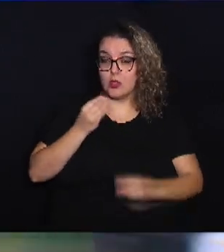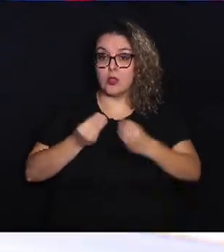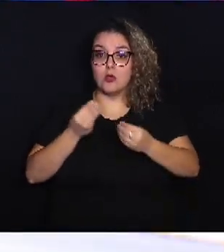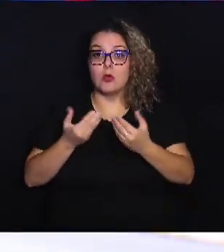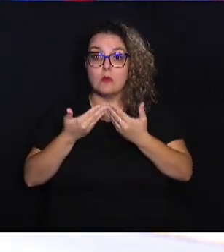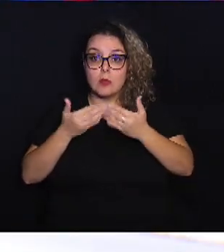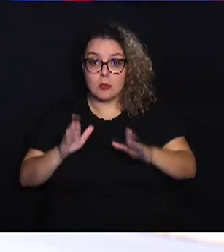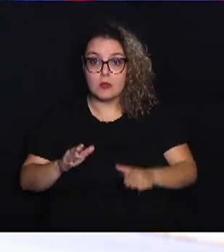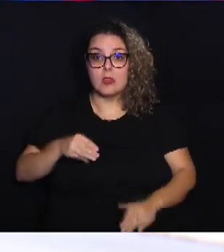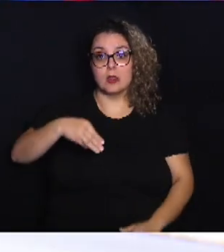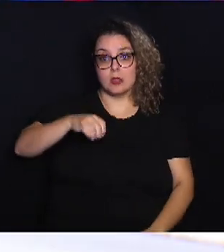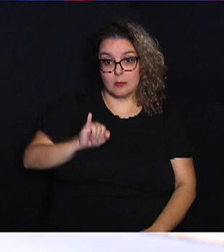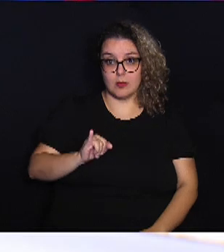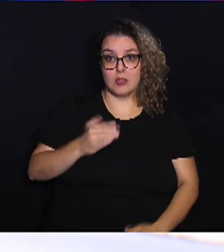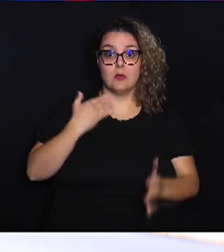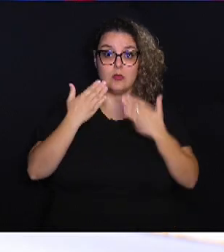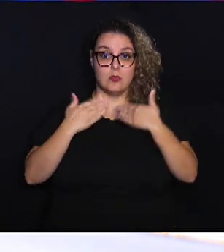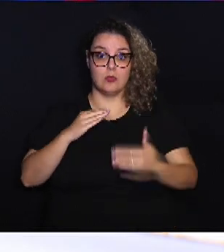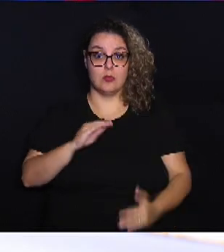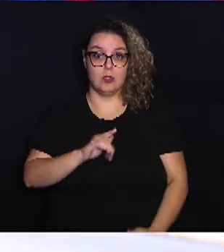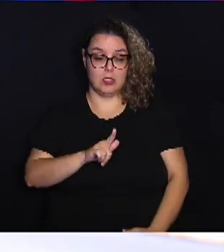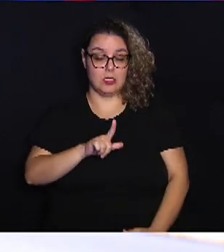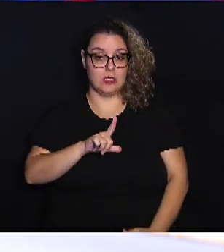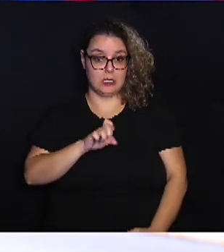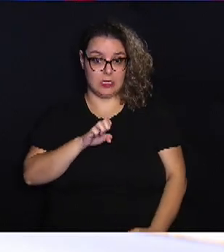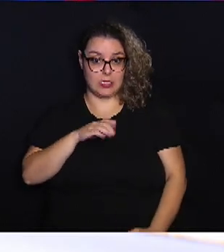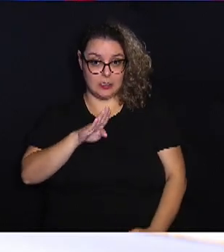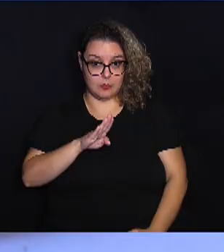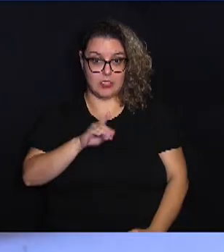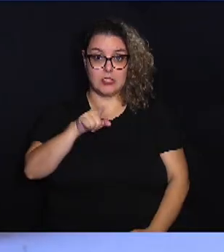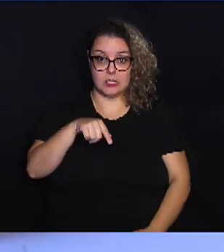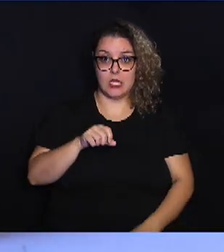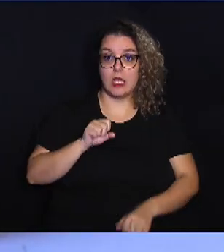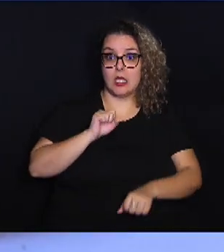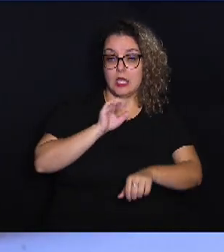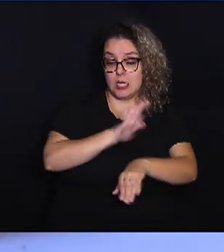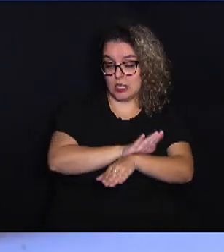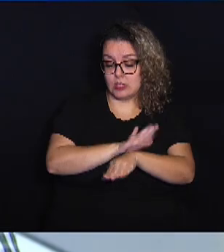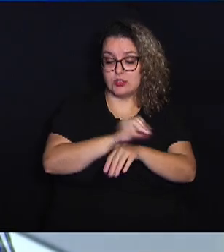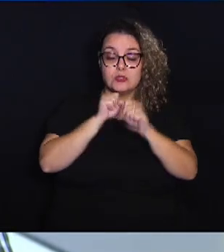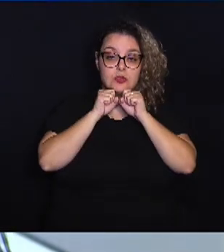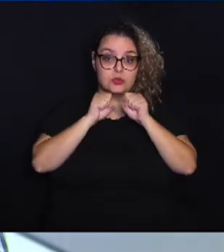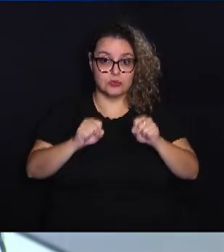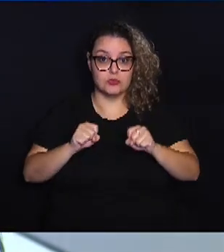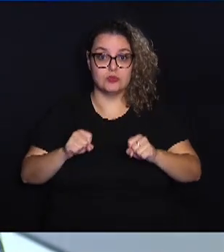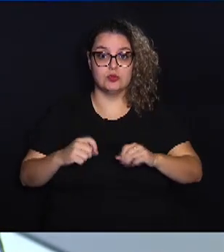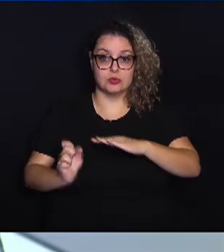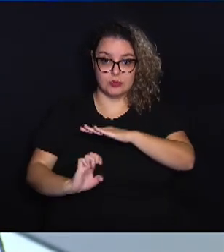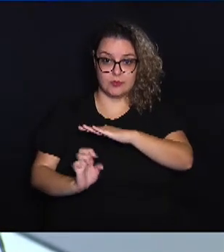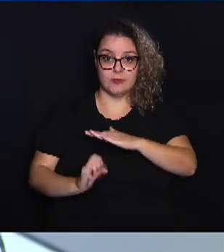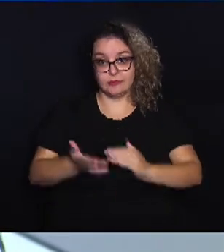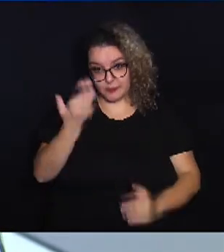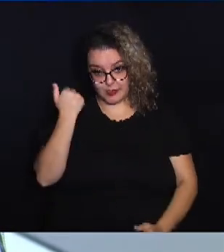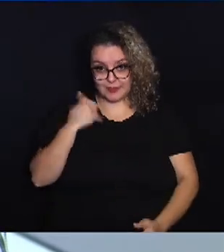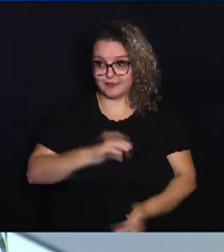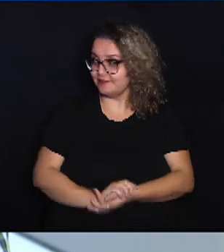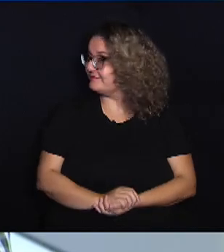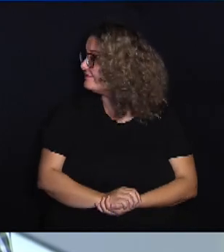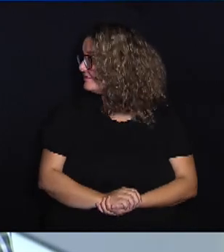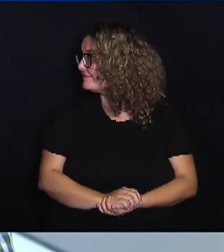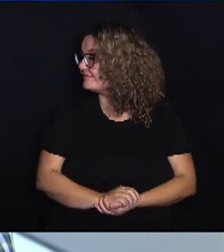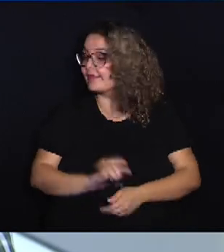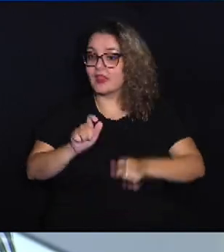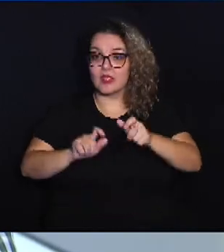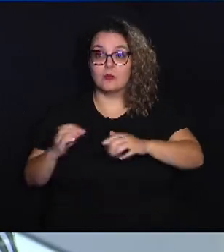sua MEI, a gente vai conversar com o Gleb Júnior, que é assistente de negócios do SEBRAE. Vamos lá? Principalmente aquelas pessoas que estão na